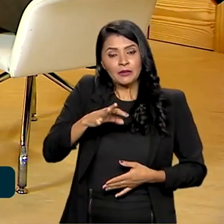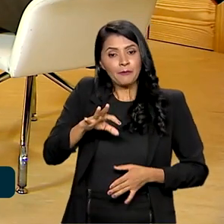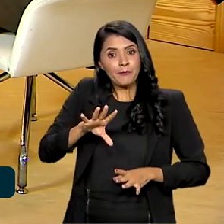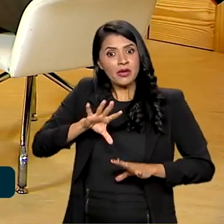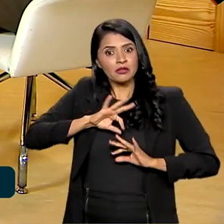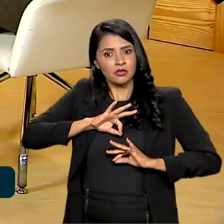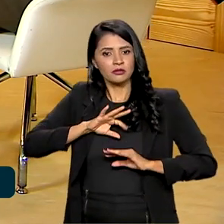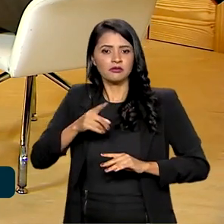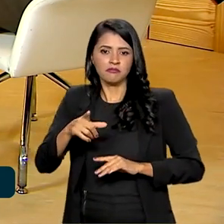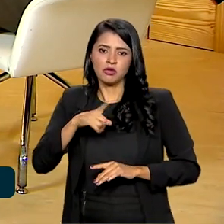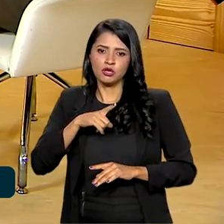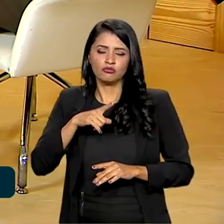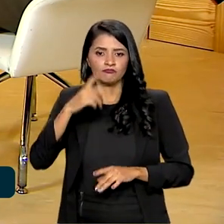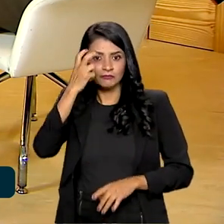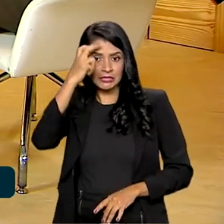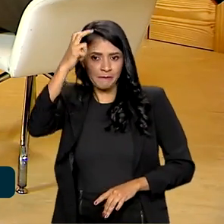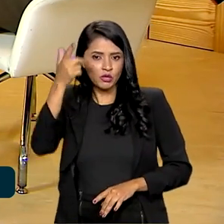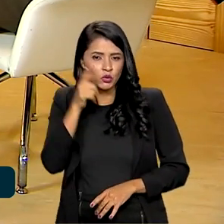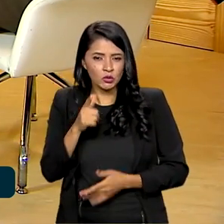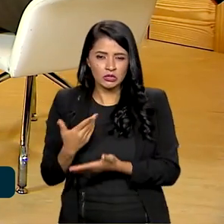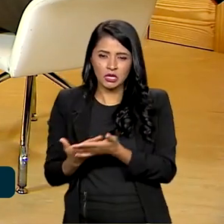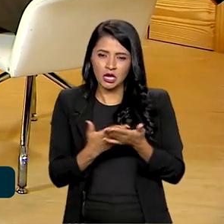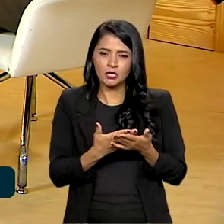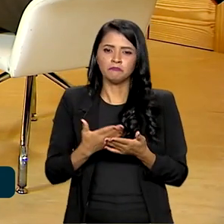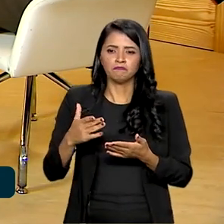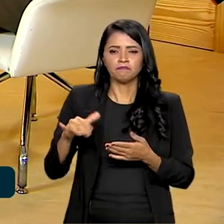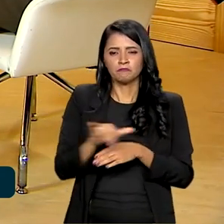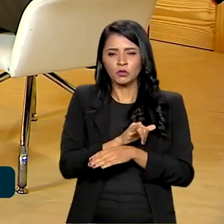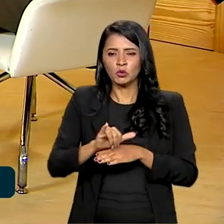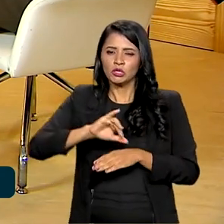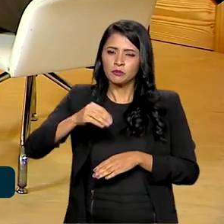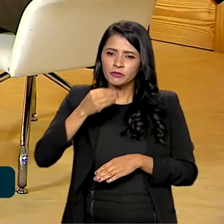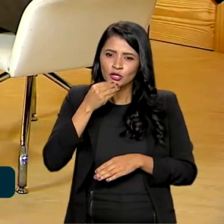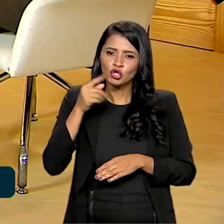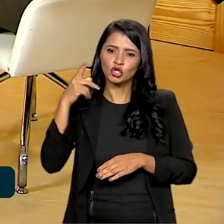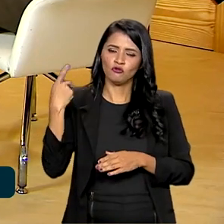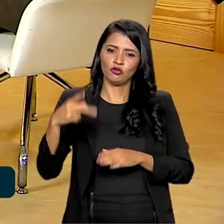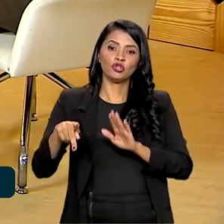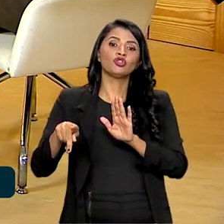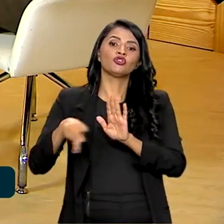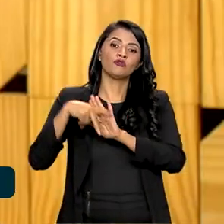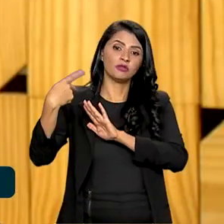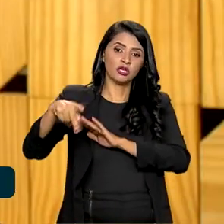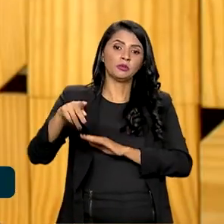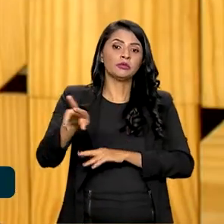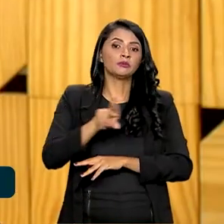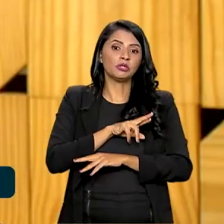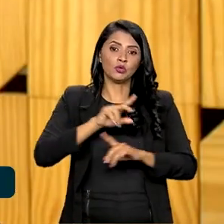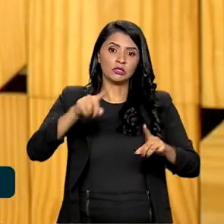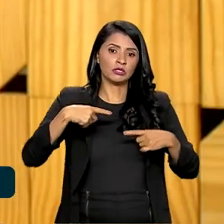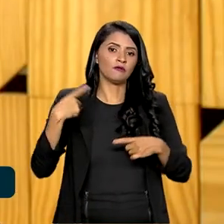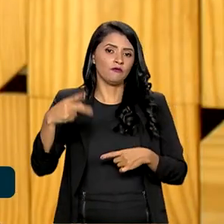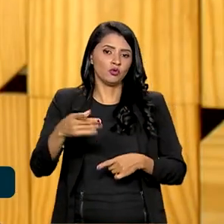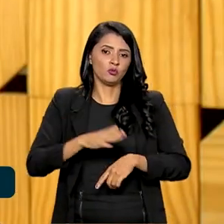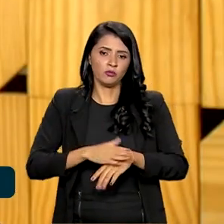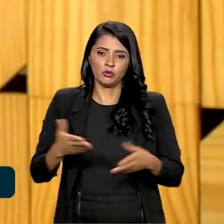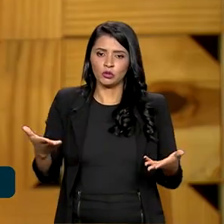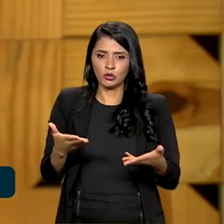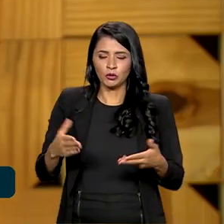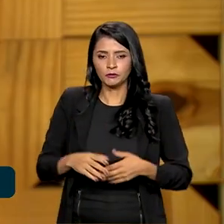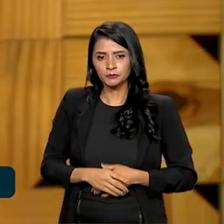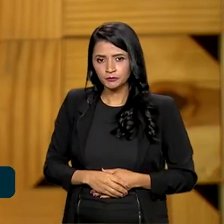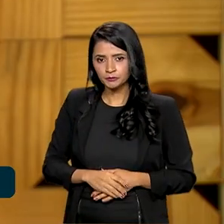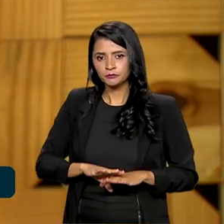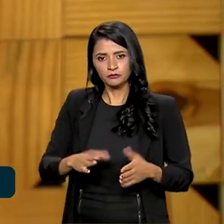que podem oportunizar alternativas reais para essas comunidades responderem aos desafios do tempo presente. Então, o